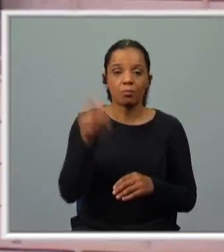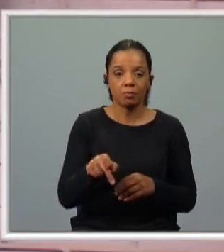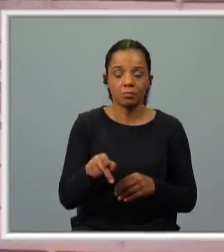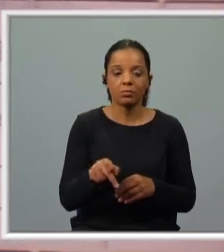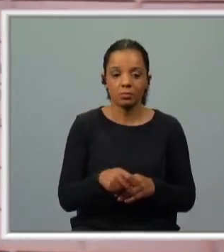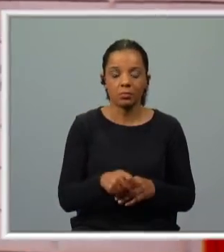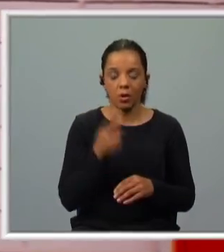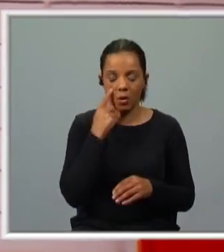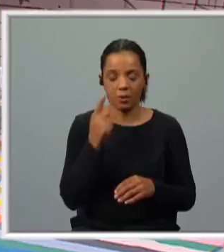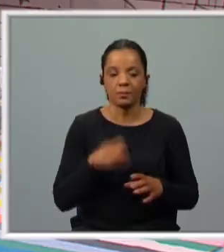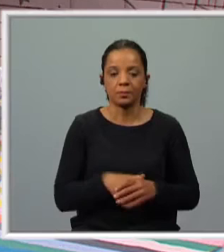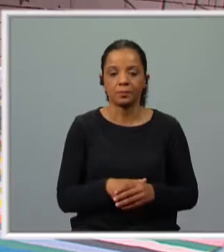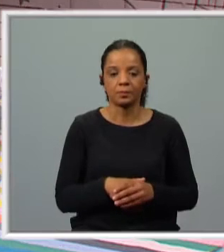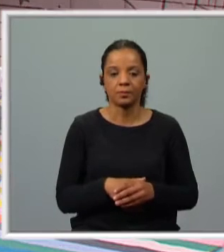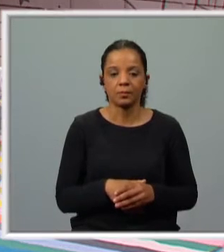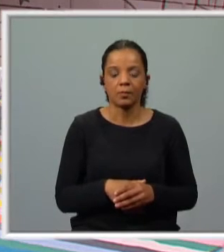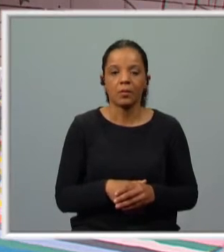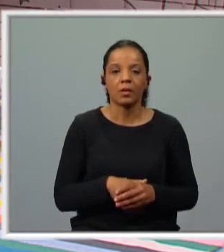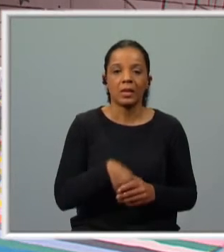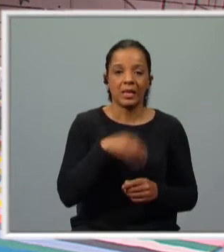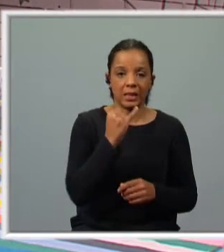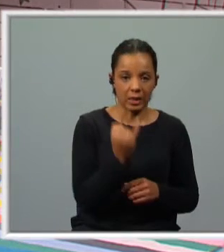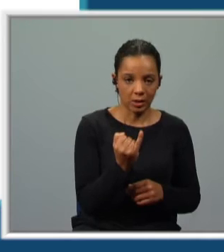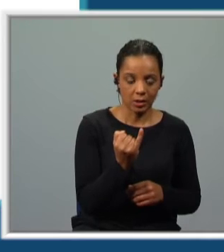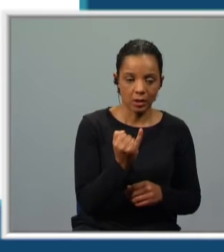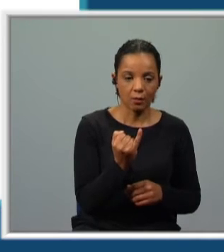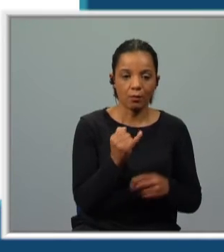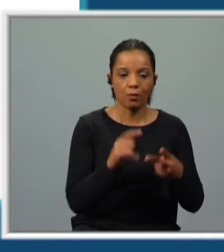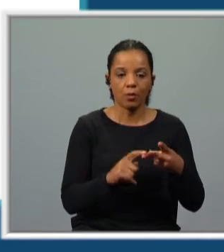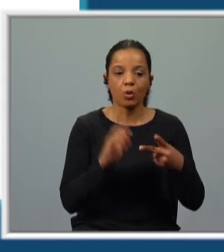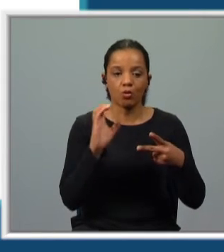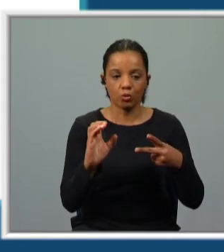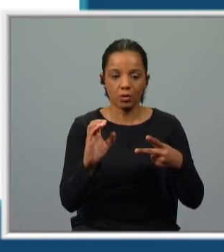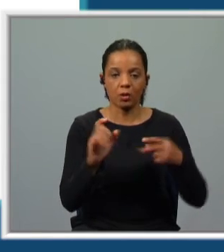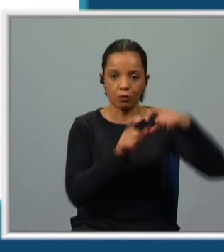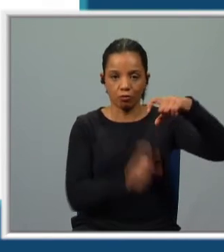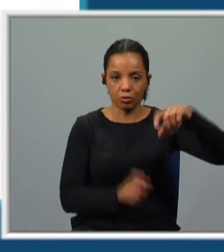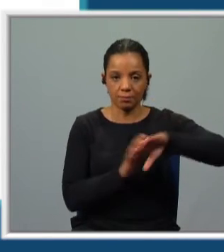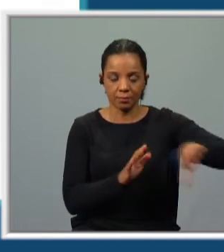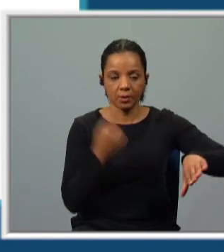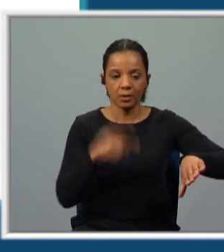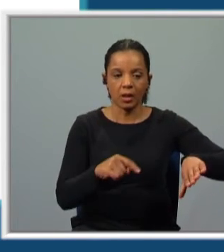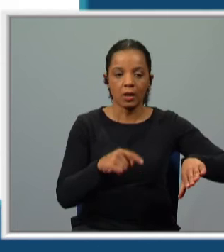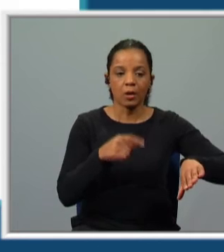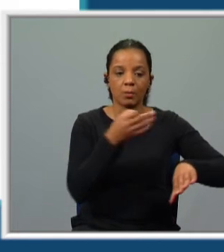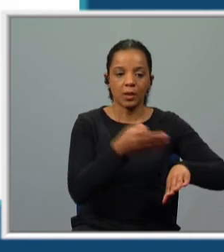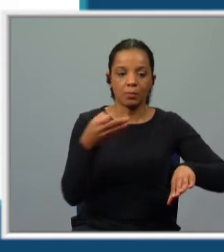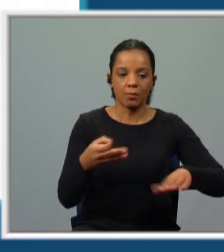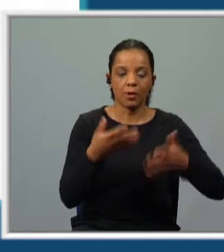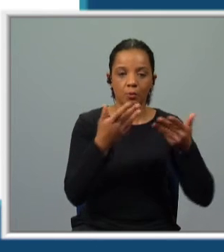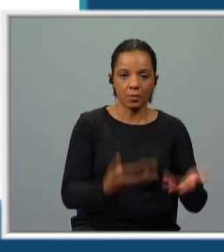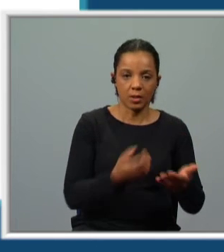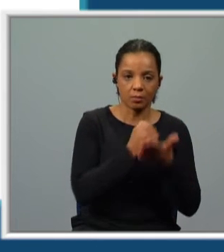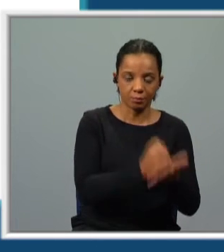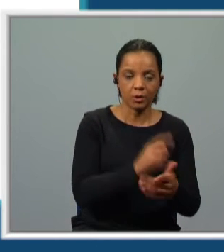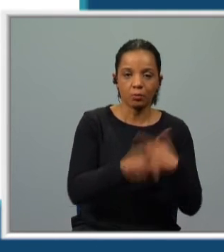tempos compostos. Repara, tanto no indicativo como no conjuntivo, o pretérito perfeito surge com o auxiliar no presente. E depois,